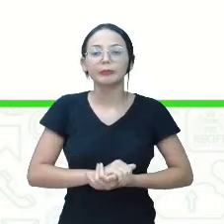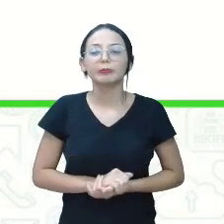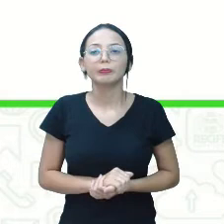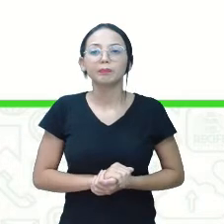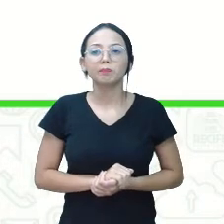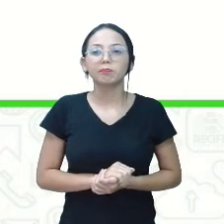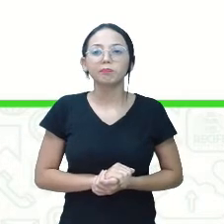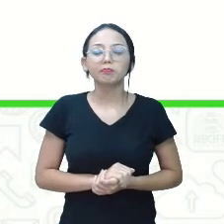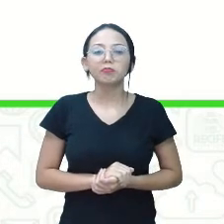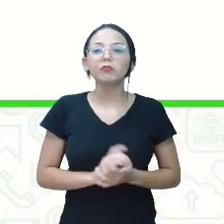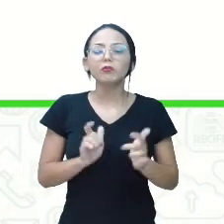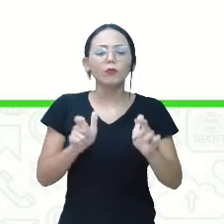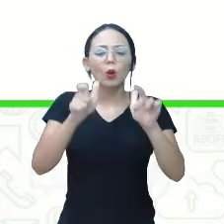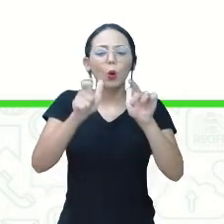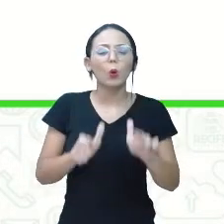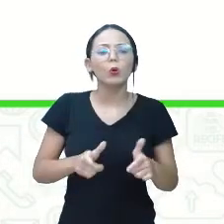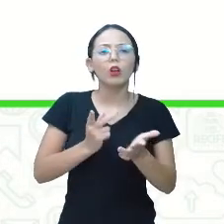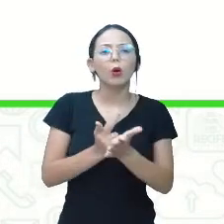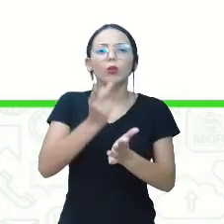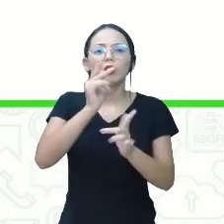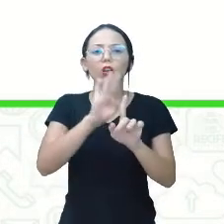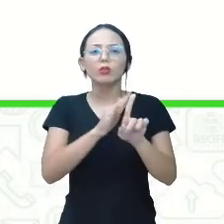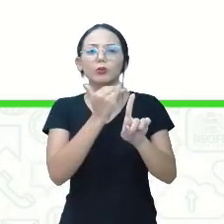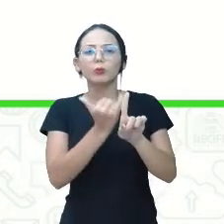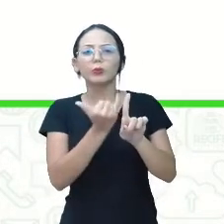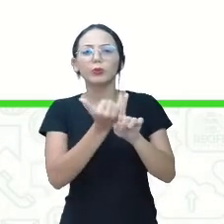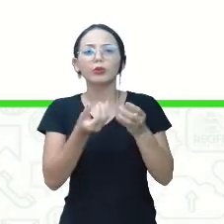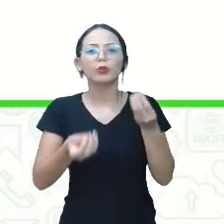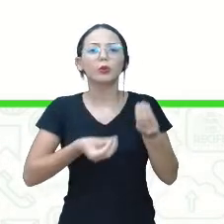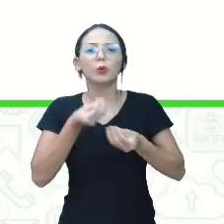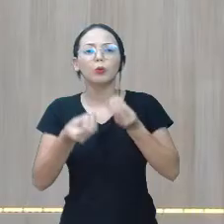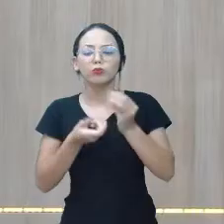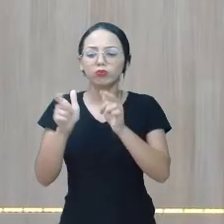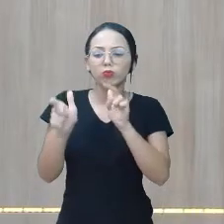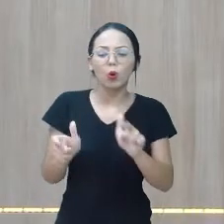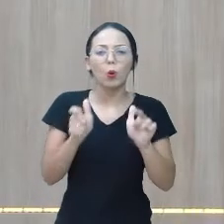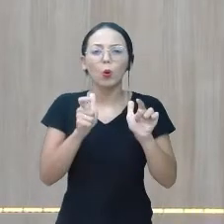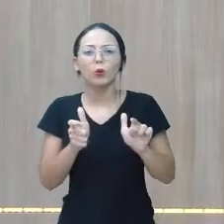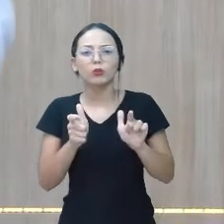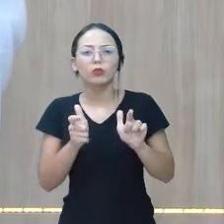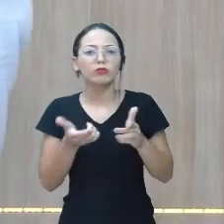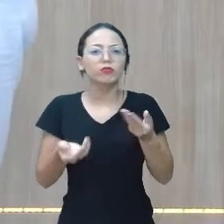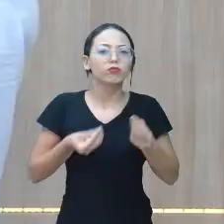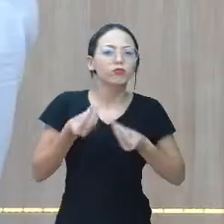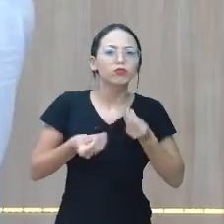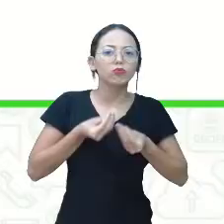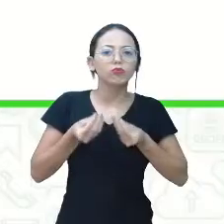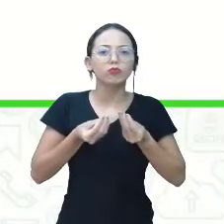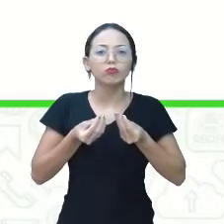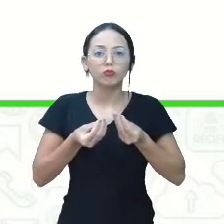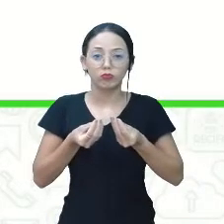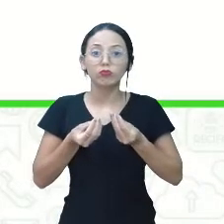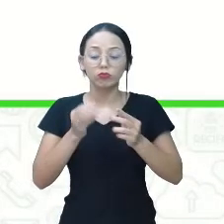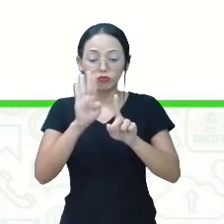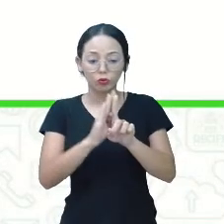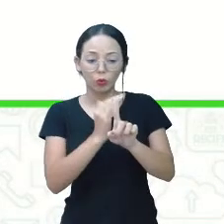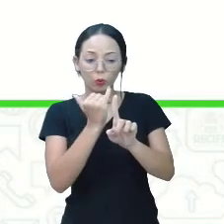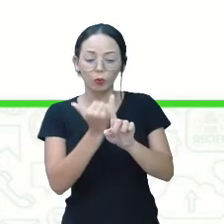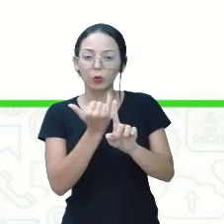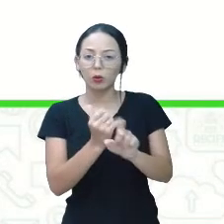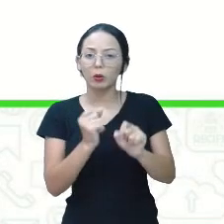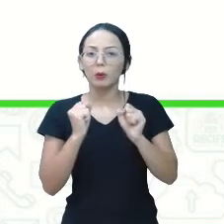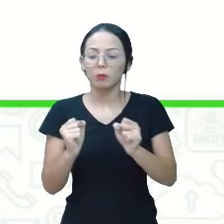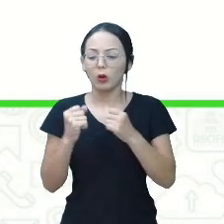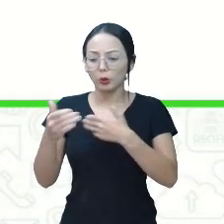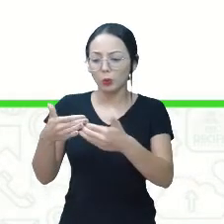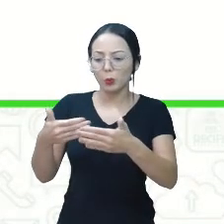Onde pode acontecer o bullying? Em que local? O bullying pode ser praticado em